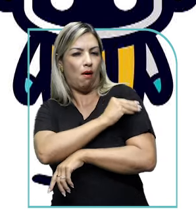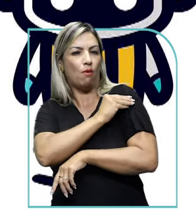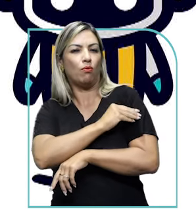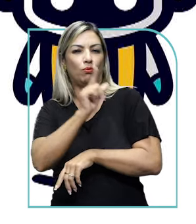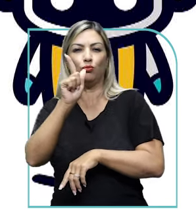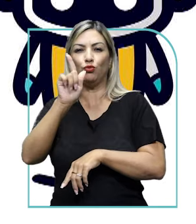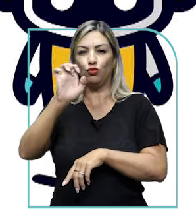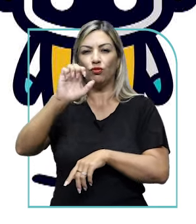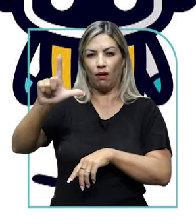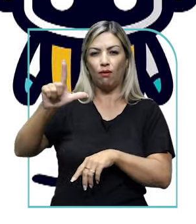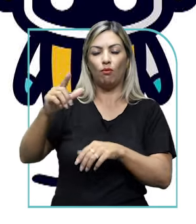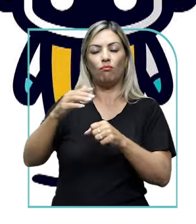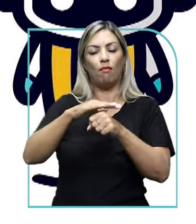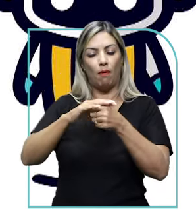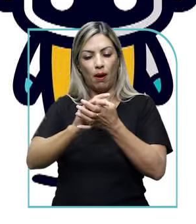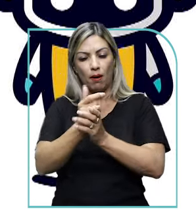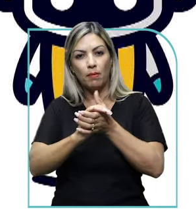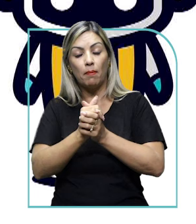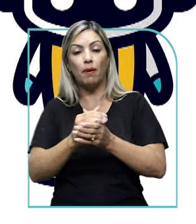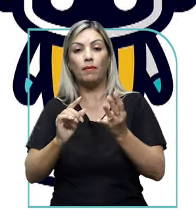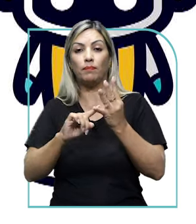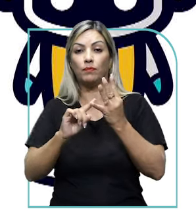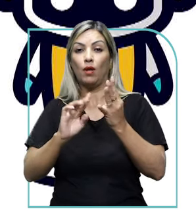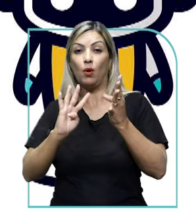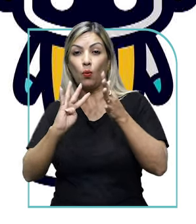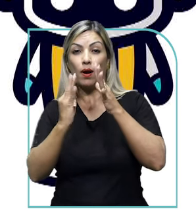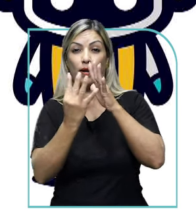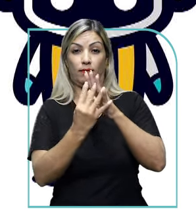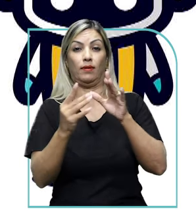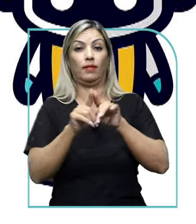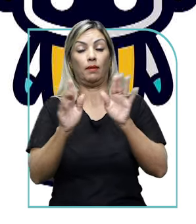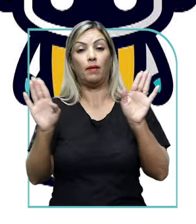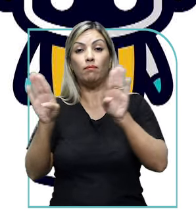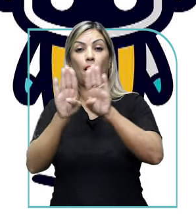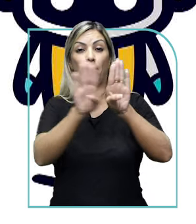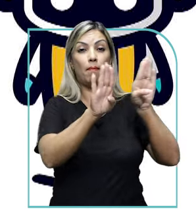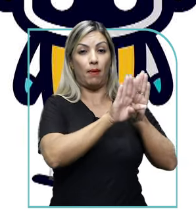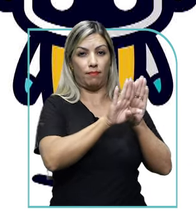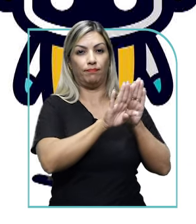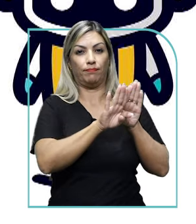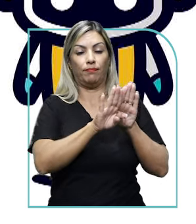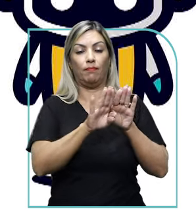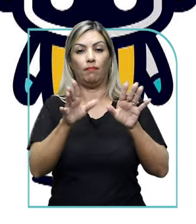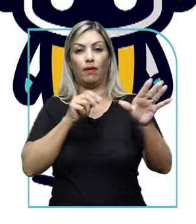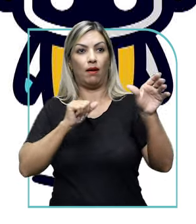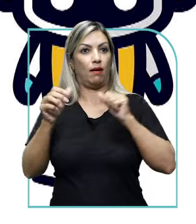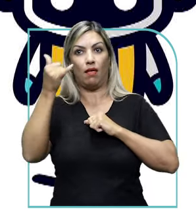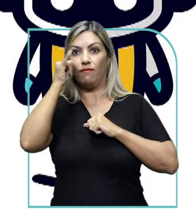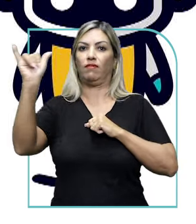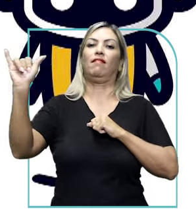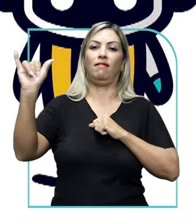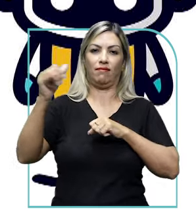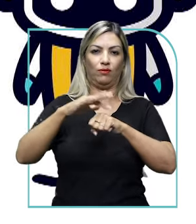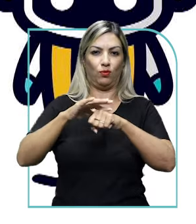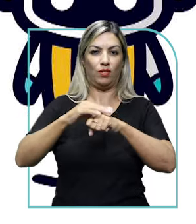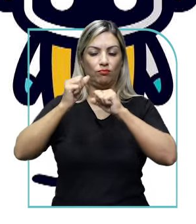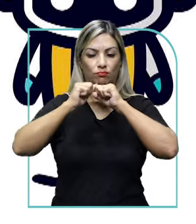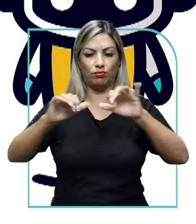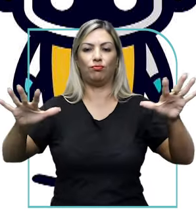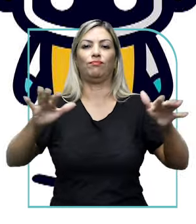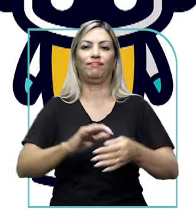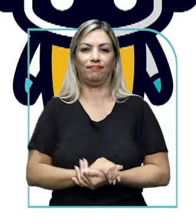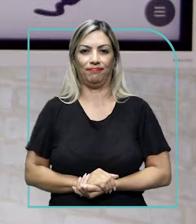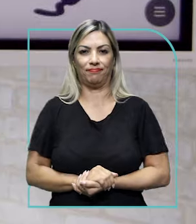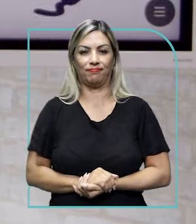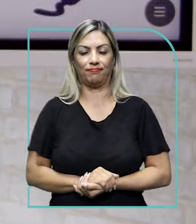vírus de superfície, quarentena e lockdown, medidas extremas para conter surtos em regiões de alta transmissão.